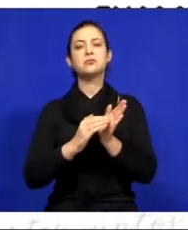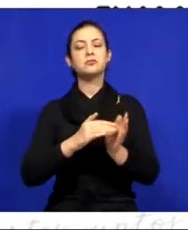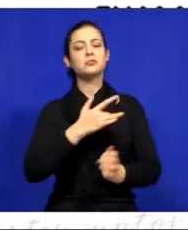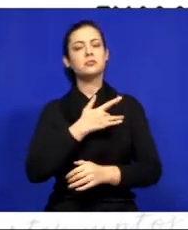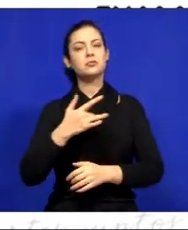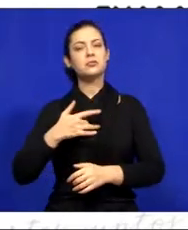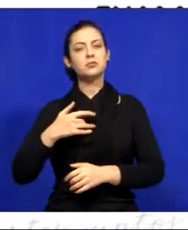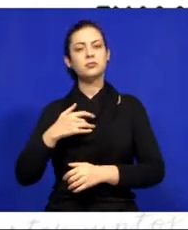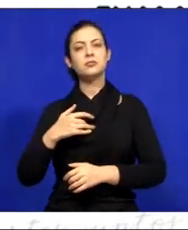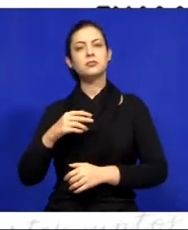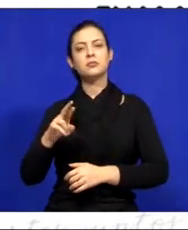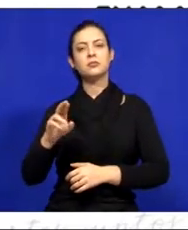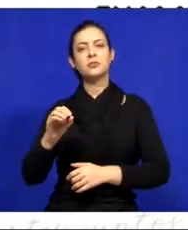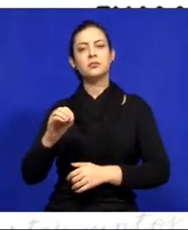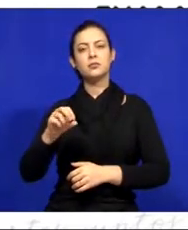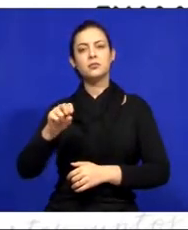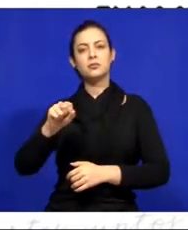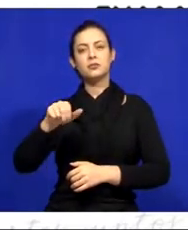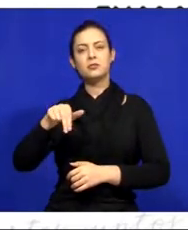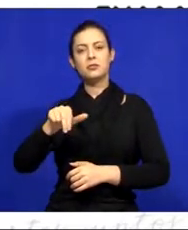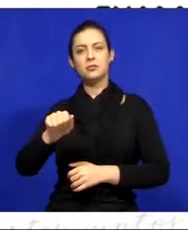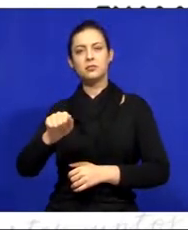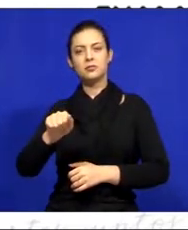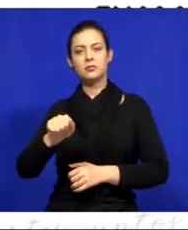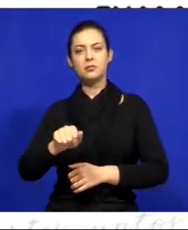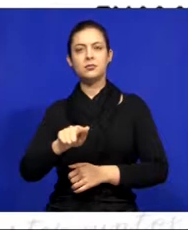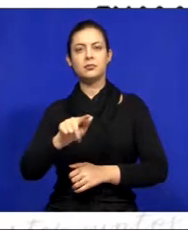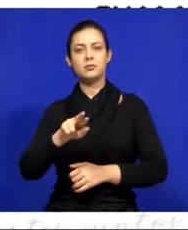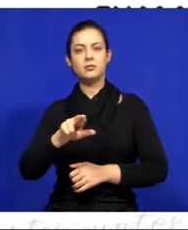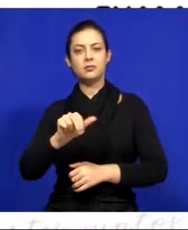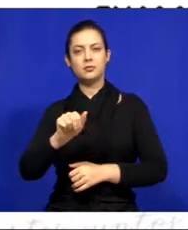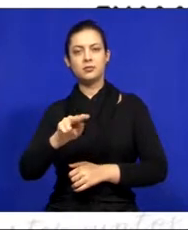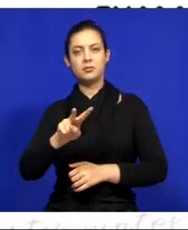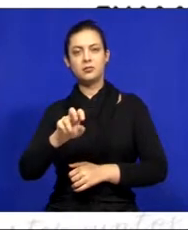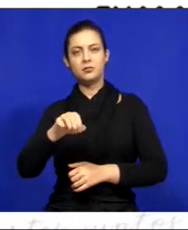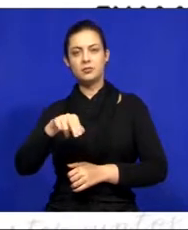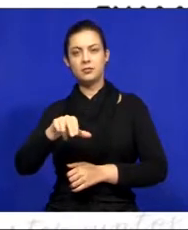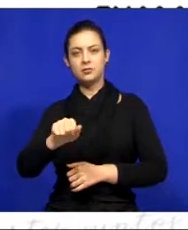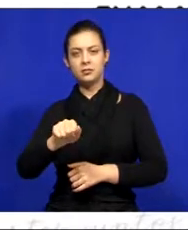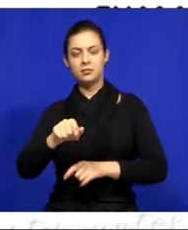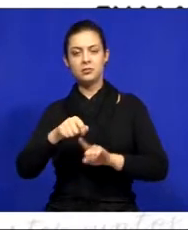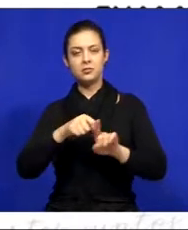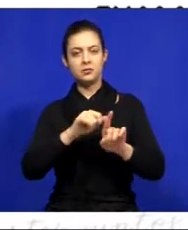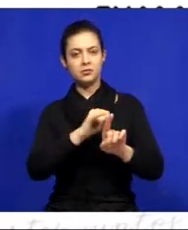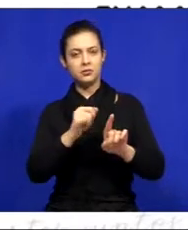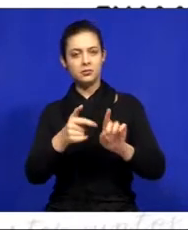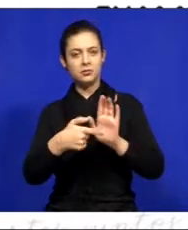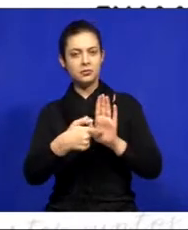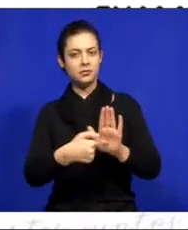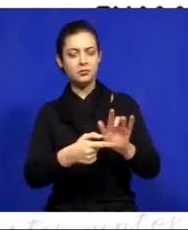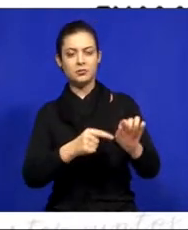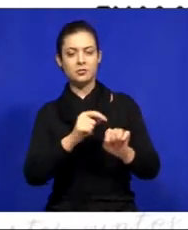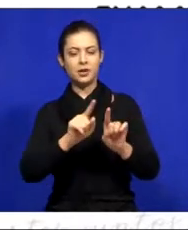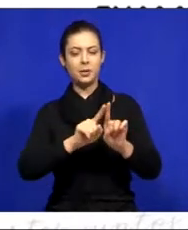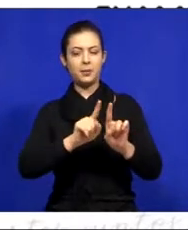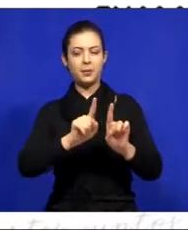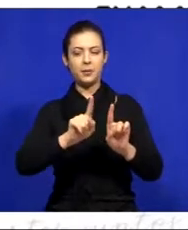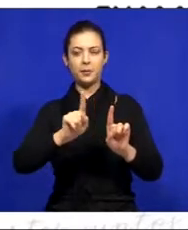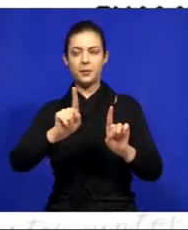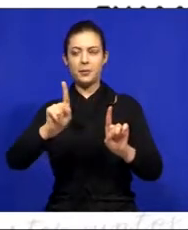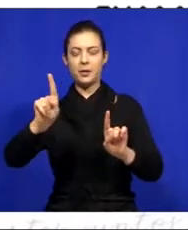Saúde, a doutora Rosana Gravena, eles demonstraram para nós aí no mês de julho um aumento